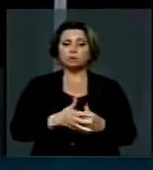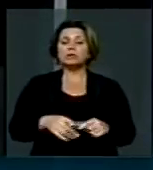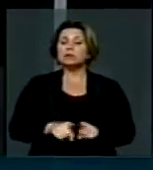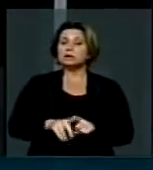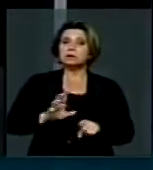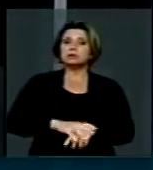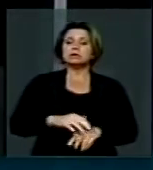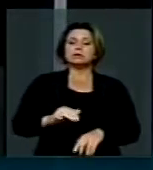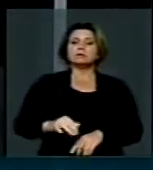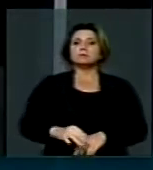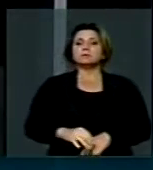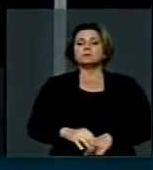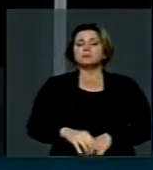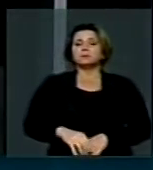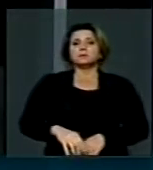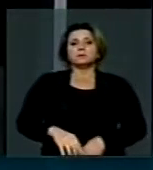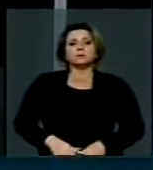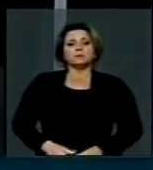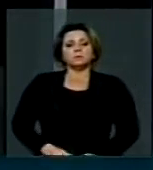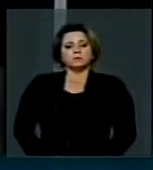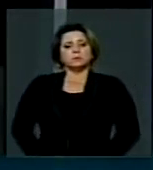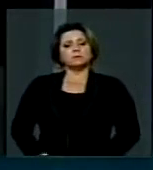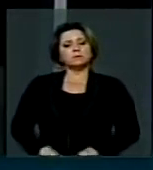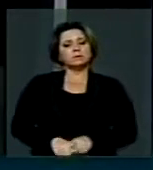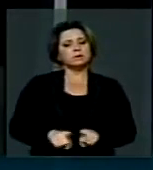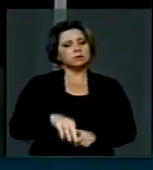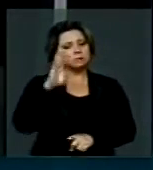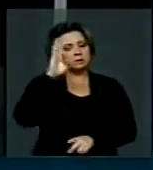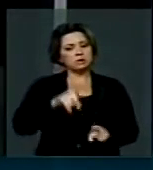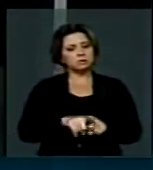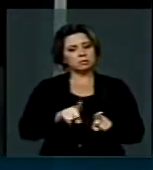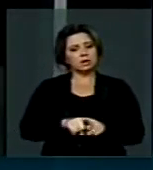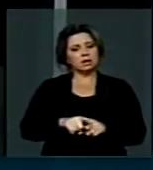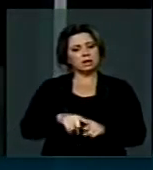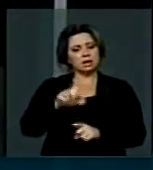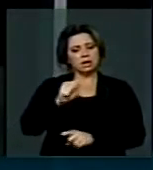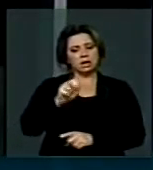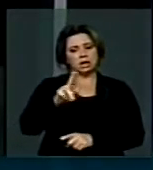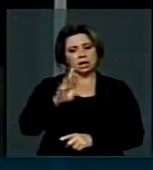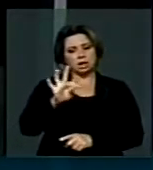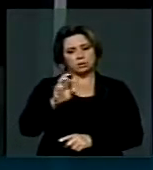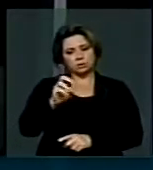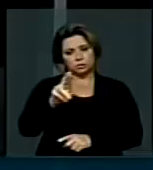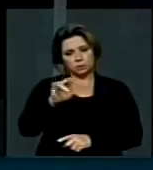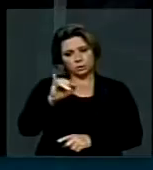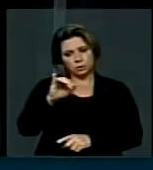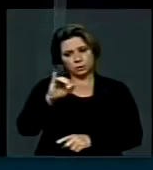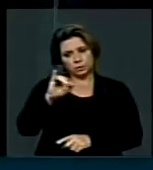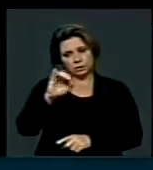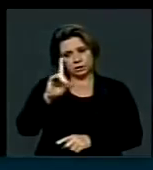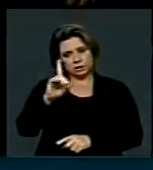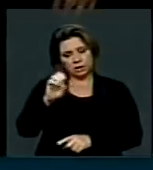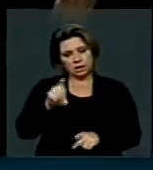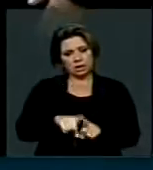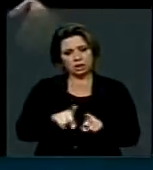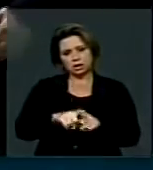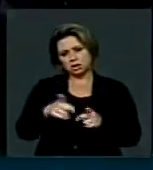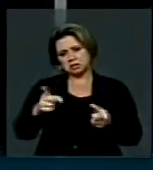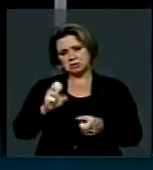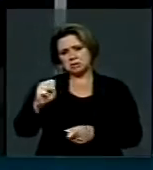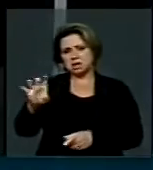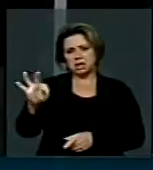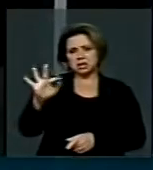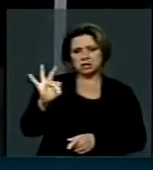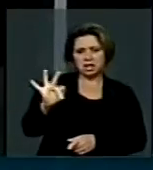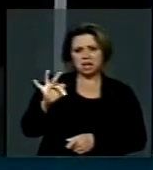inclusive para as autoridades que são, que passam por aqui, seja do Supremo